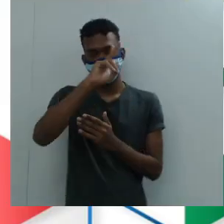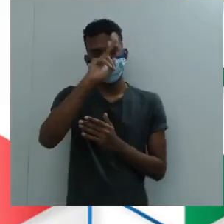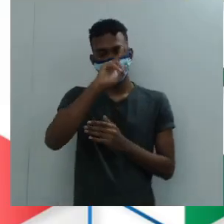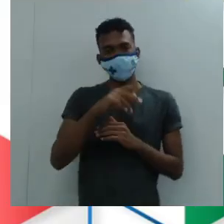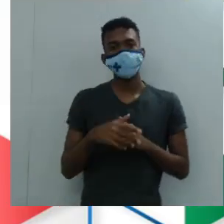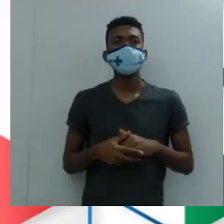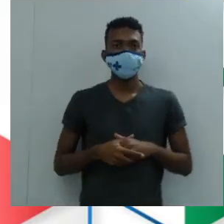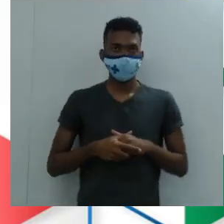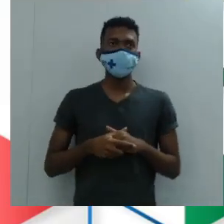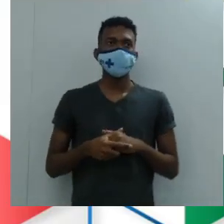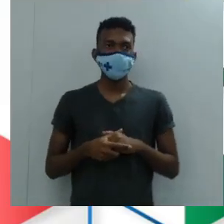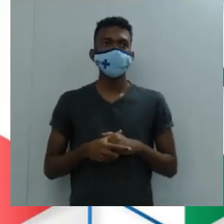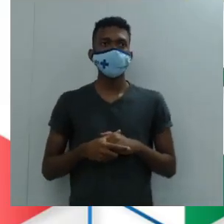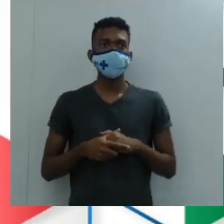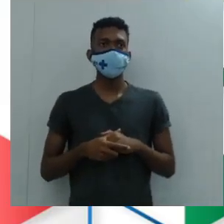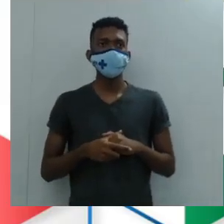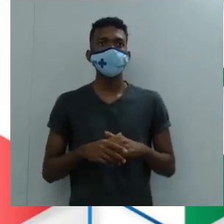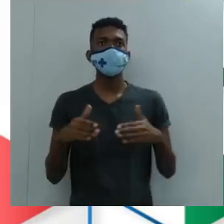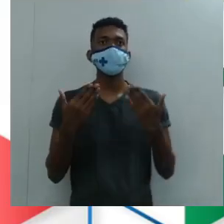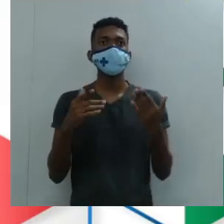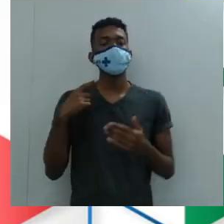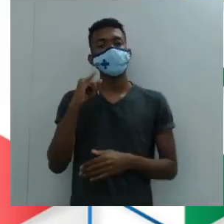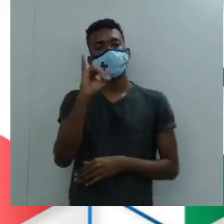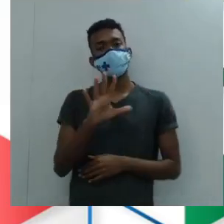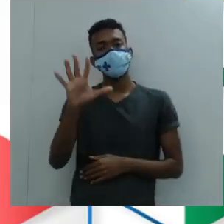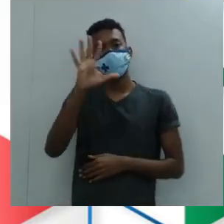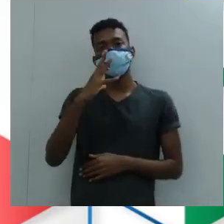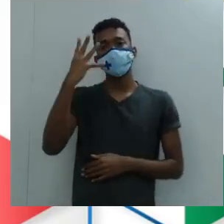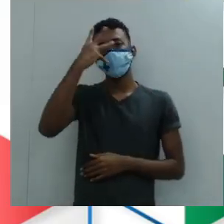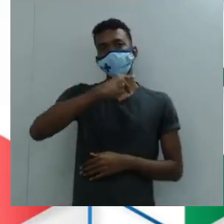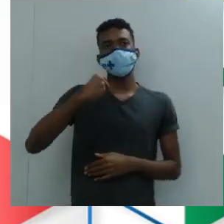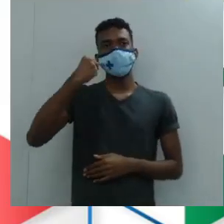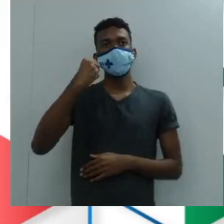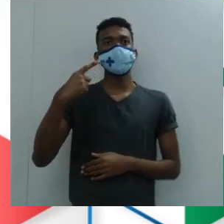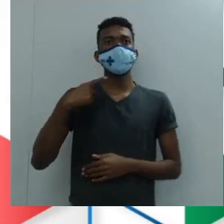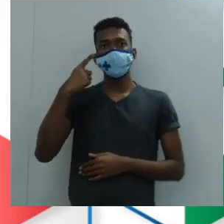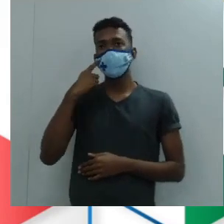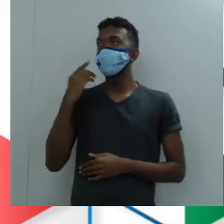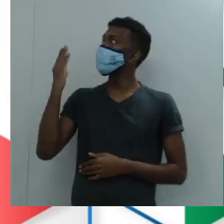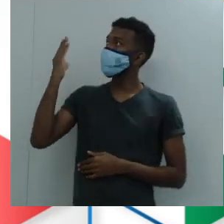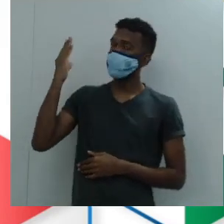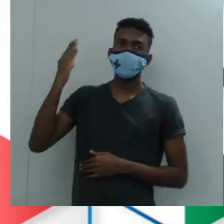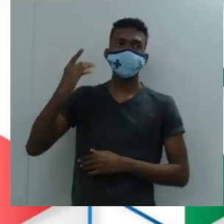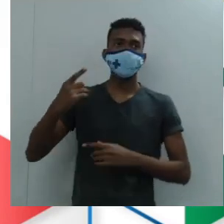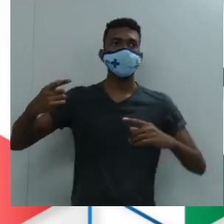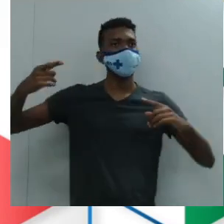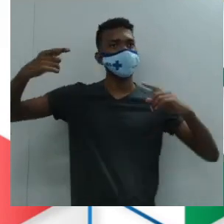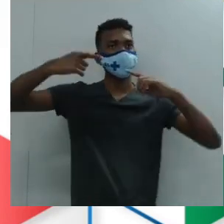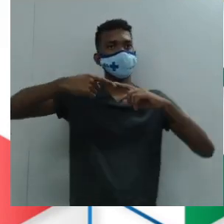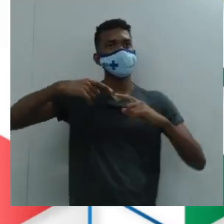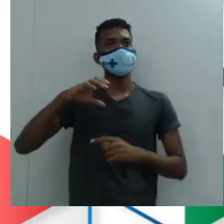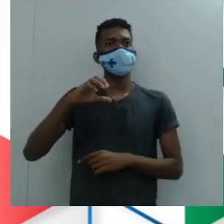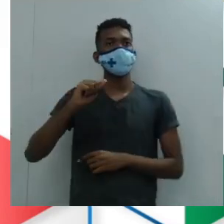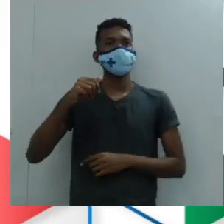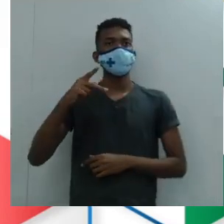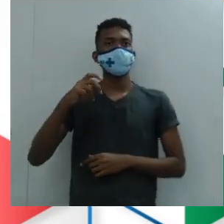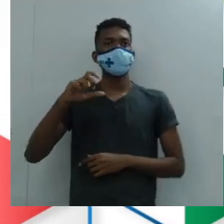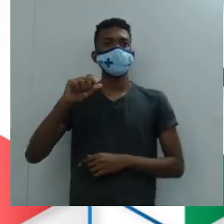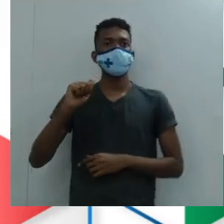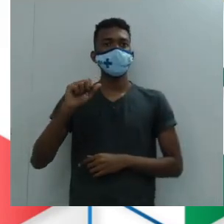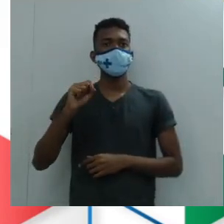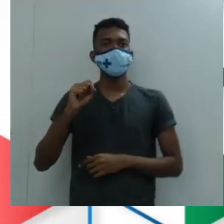Então, aí está uma imagem lindíssima, né? O teto da Capela Sistema, né? Uma obra de Antônio, né?